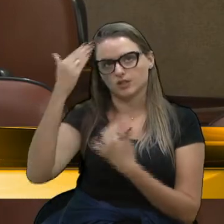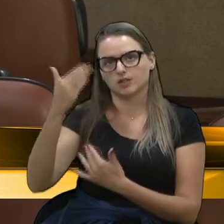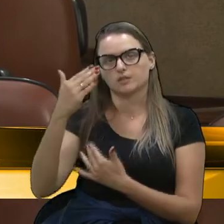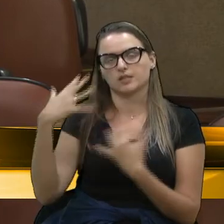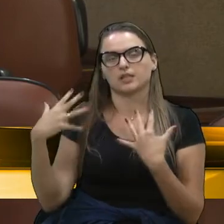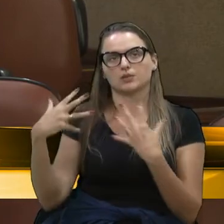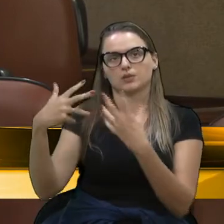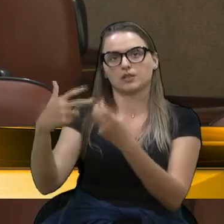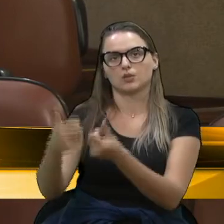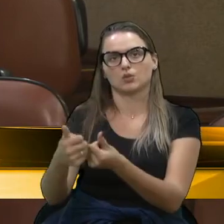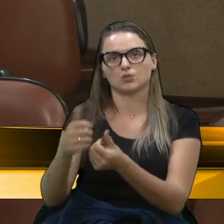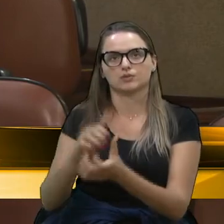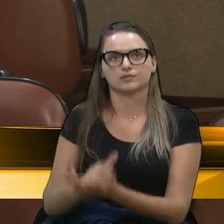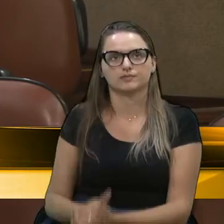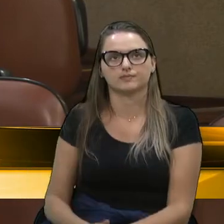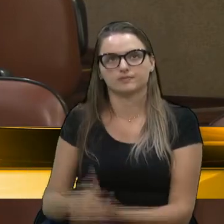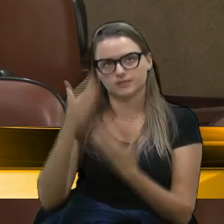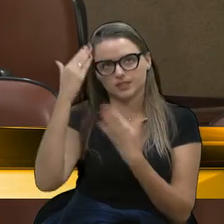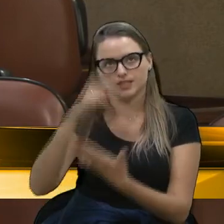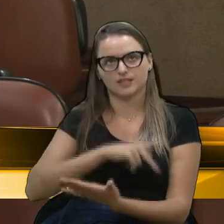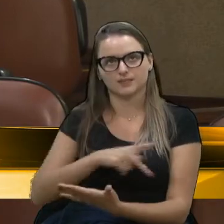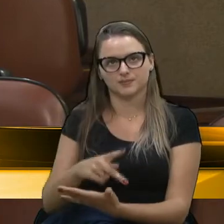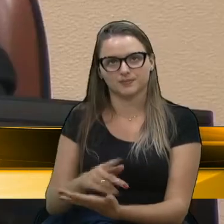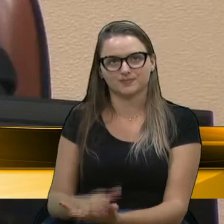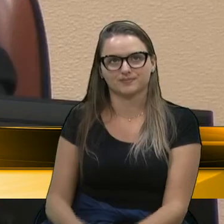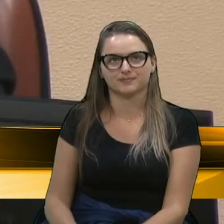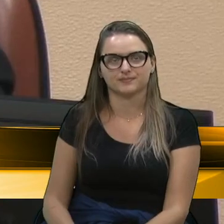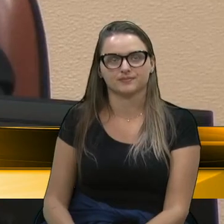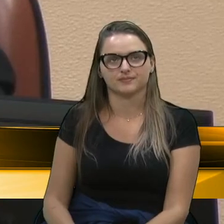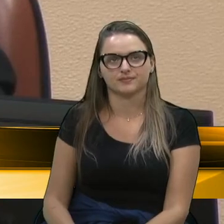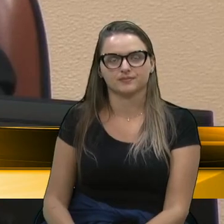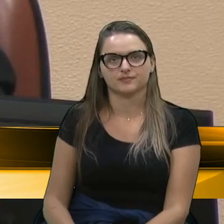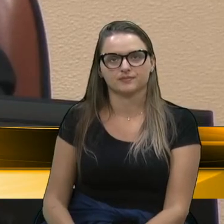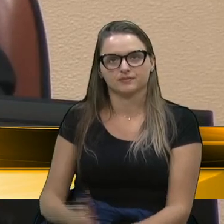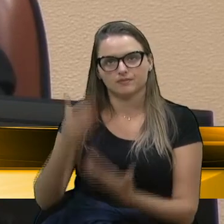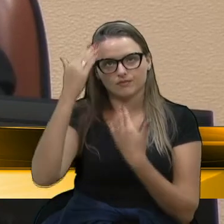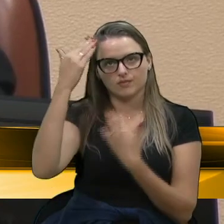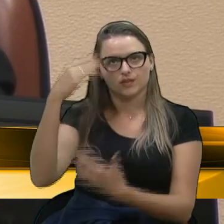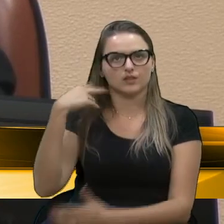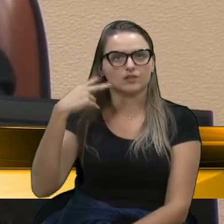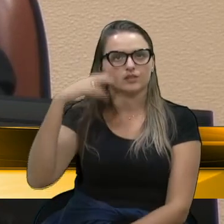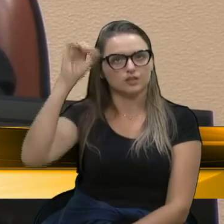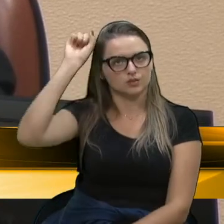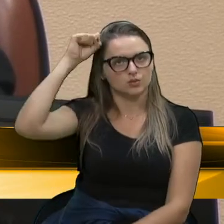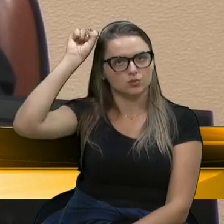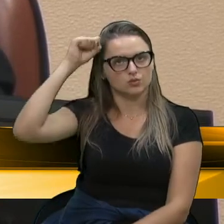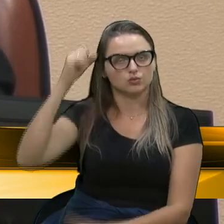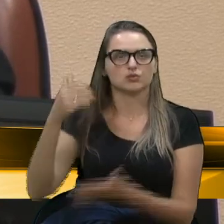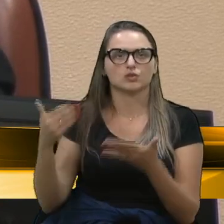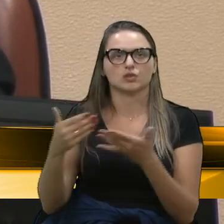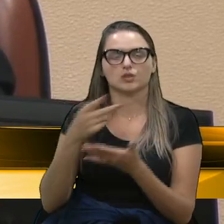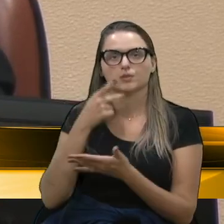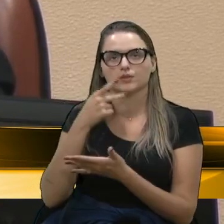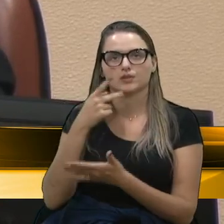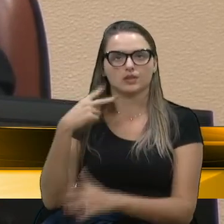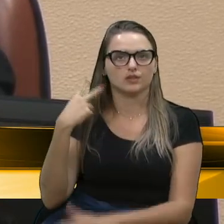todos que se empenharam. Obrigado, presidente. Obrigado, vereador Clóvis Xuxa. Com a palavra, vereador Lucas.